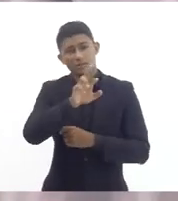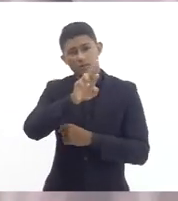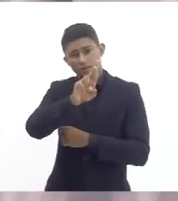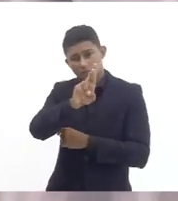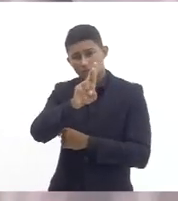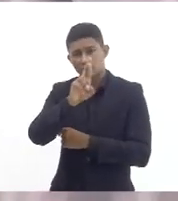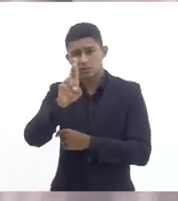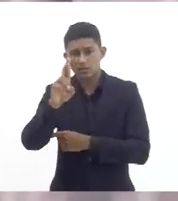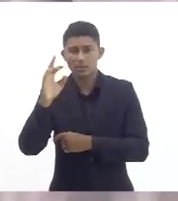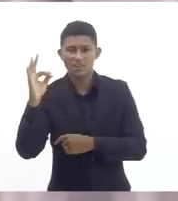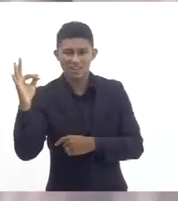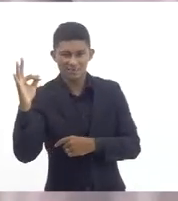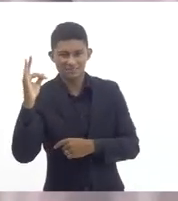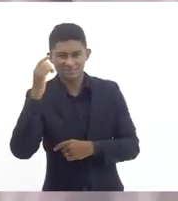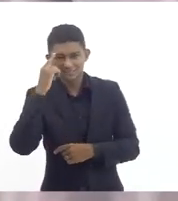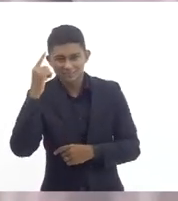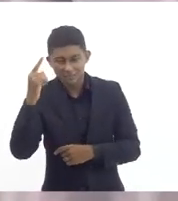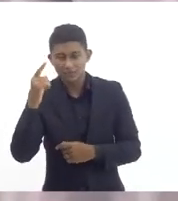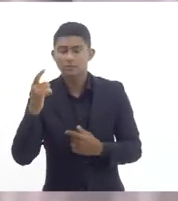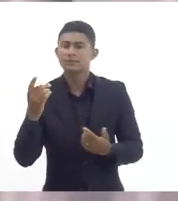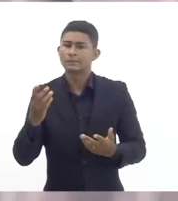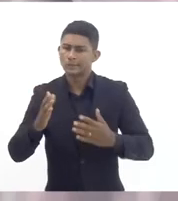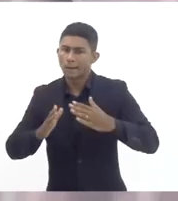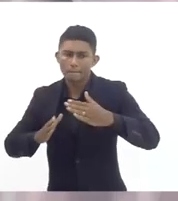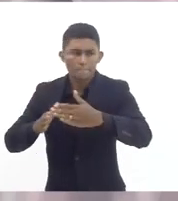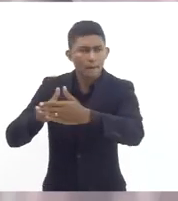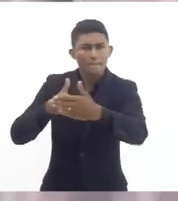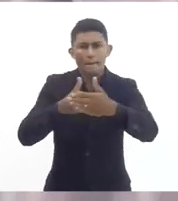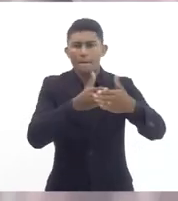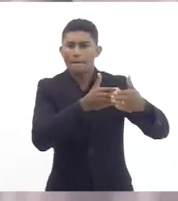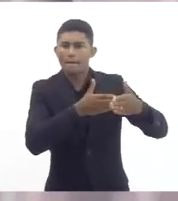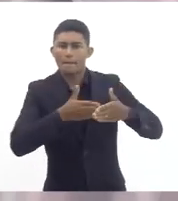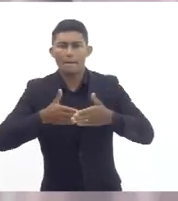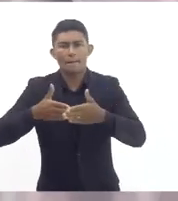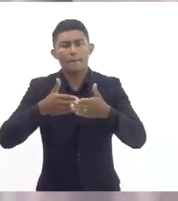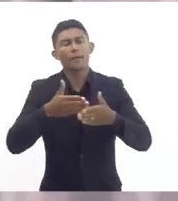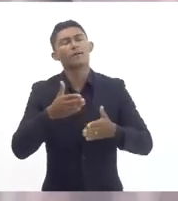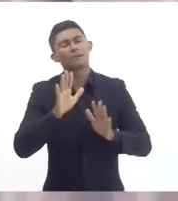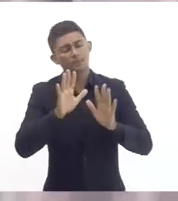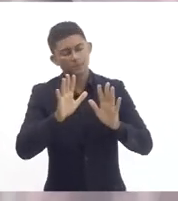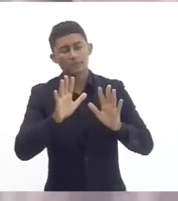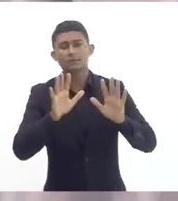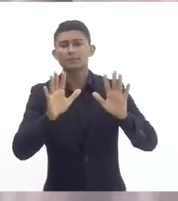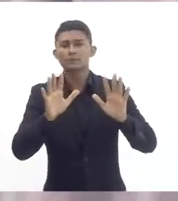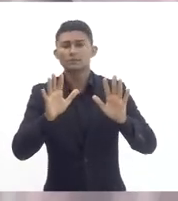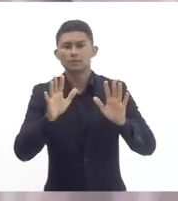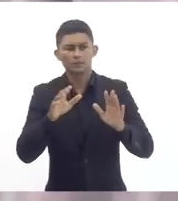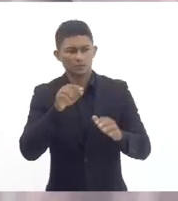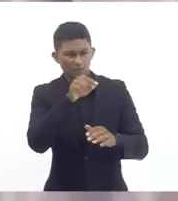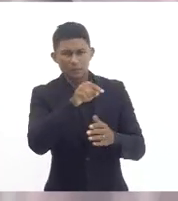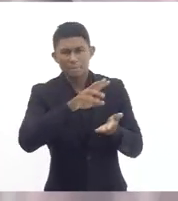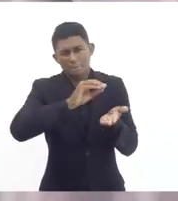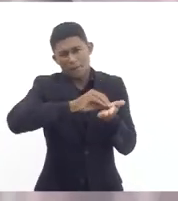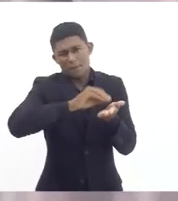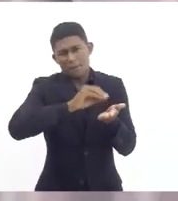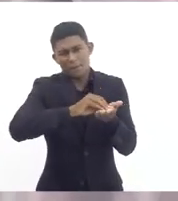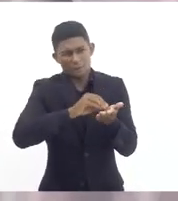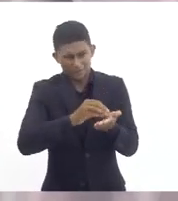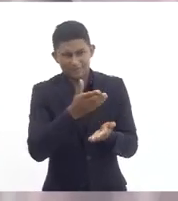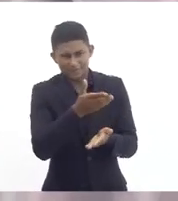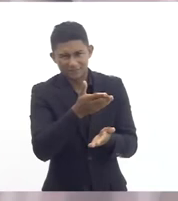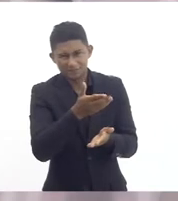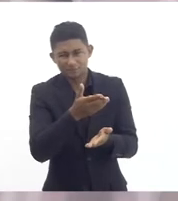uma barreira para muitas ações para a reposição desse tipo de carência que a gente está tratando